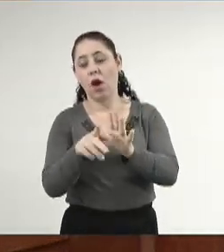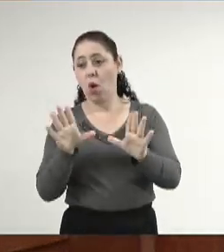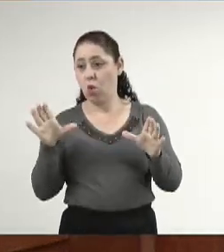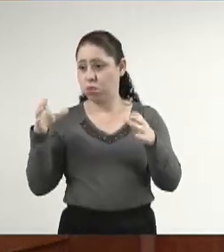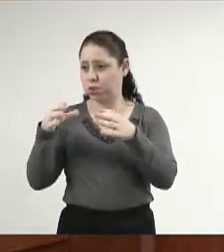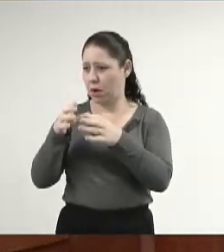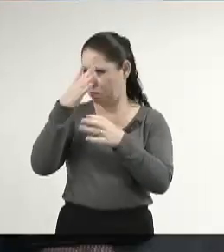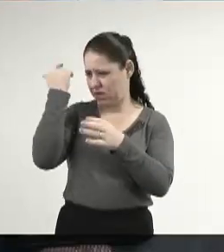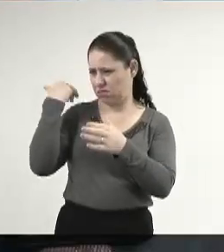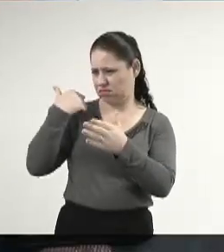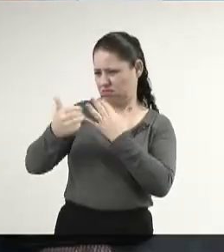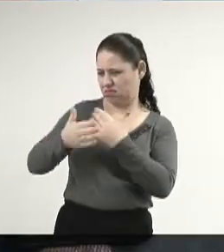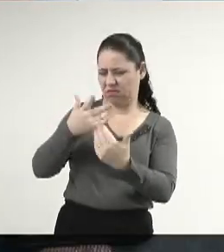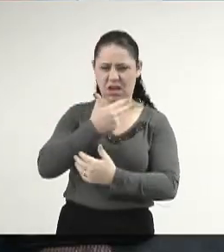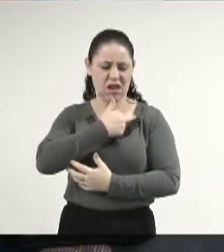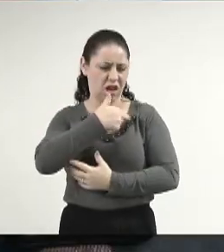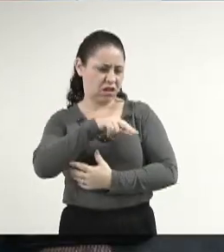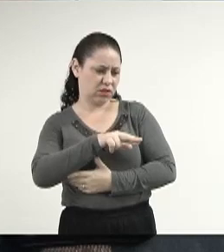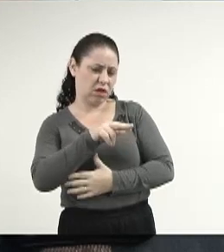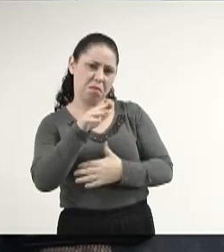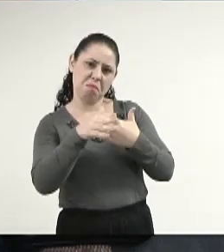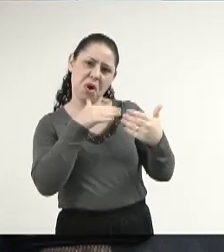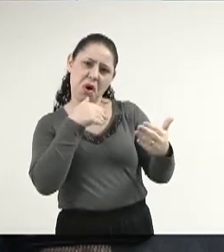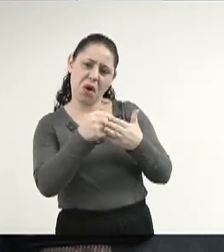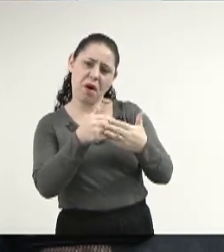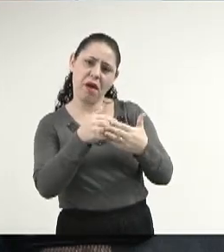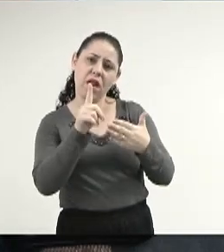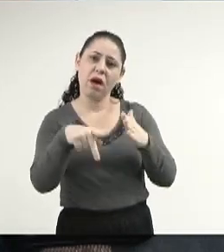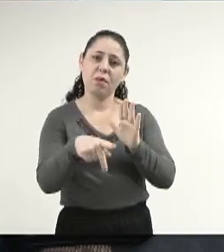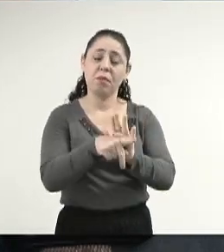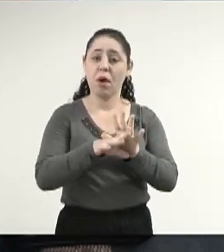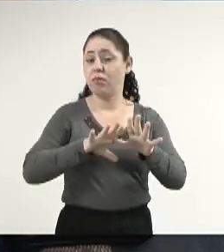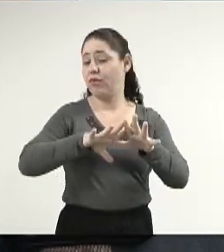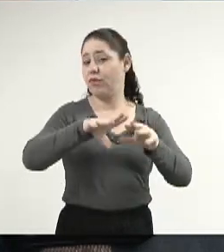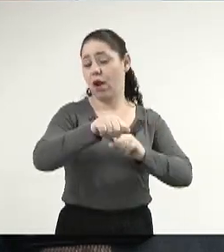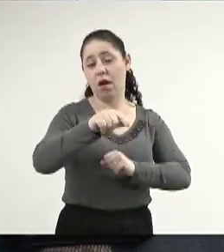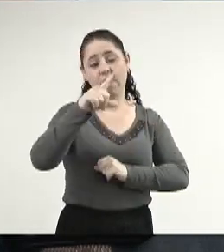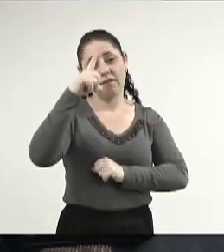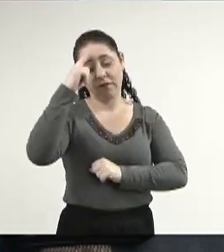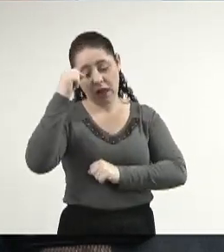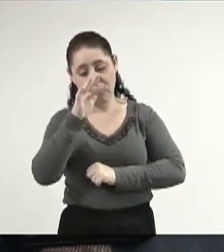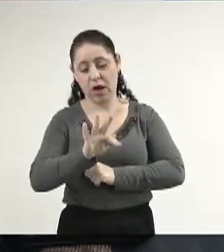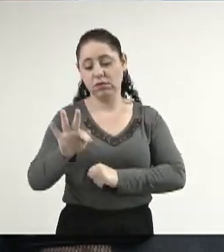independente do crédito religioso, independente da sua formação acadêmica,